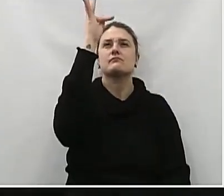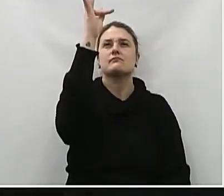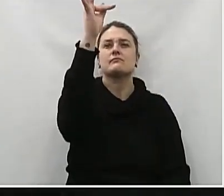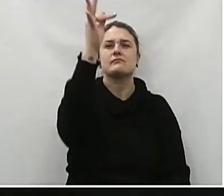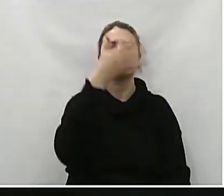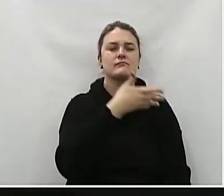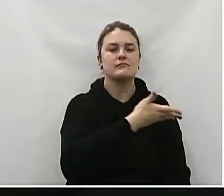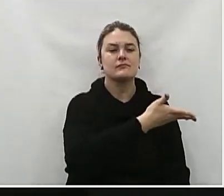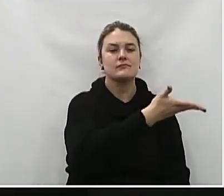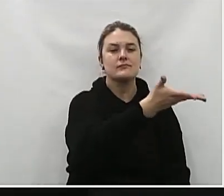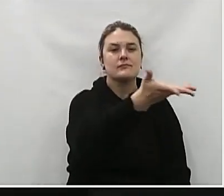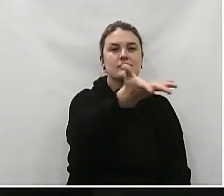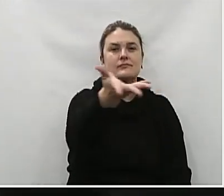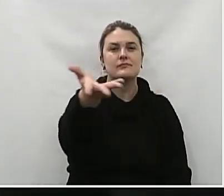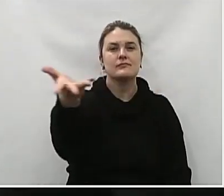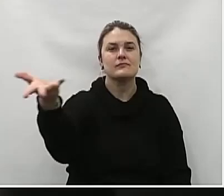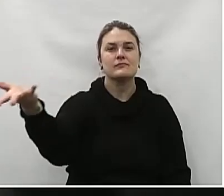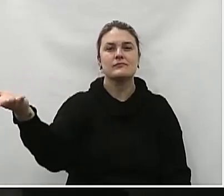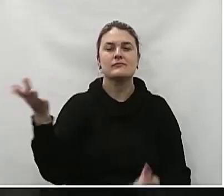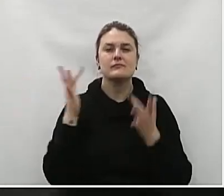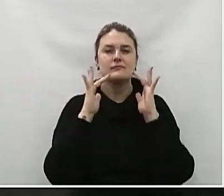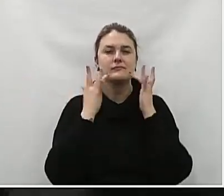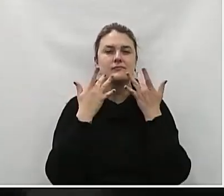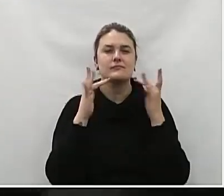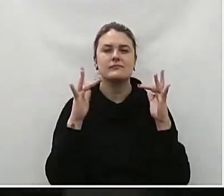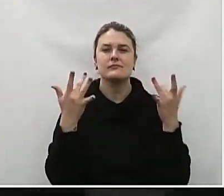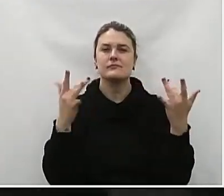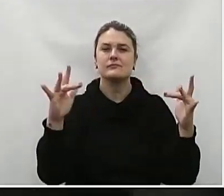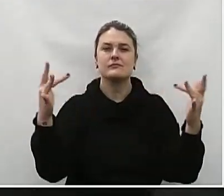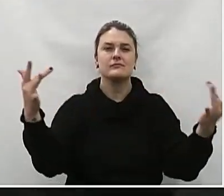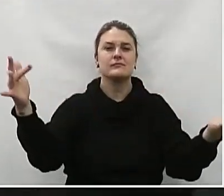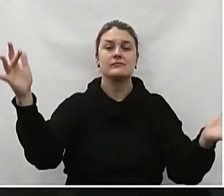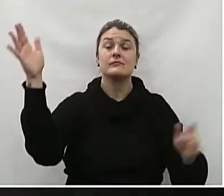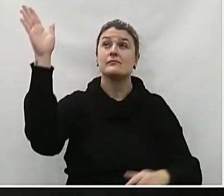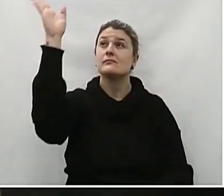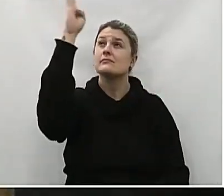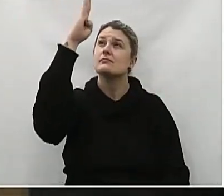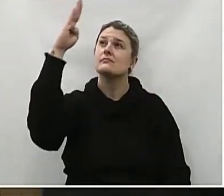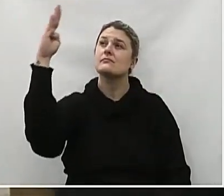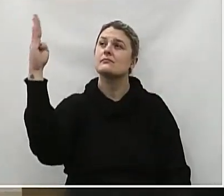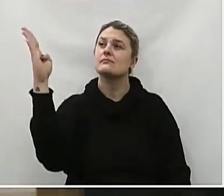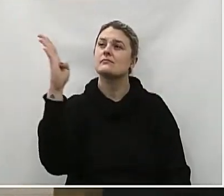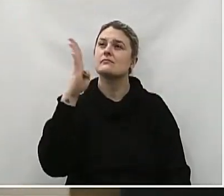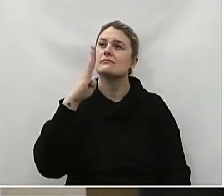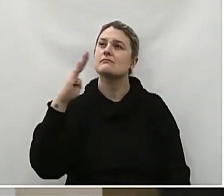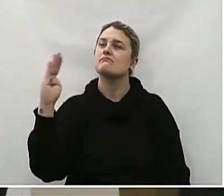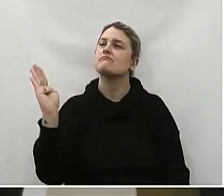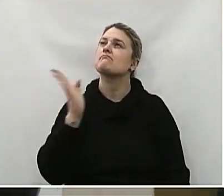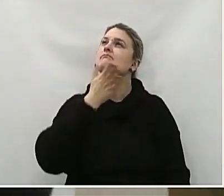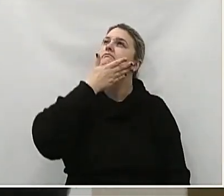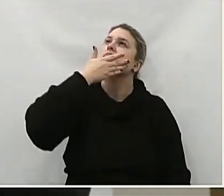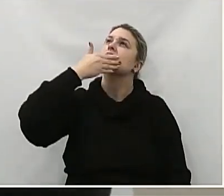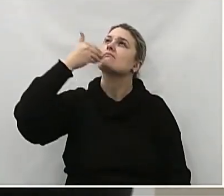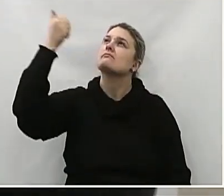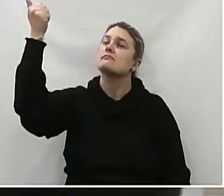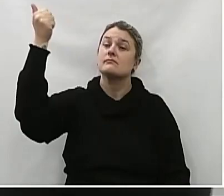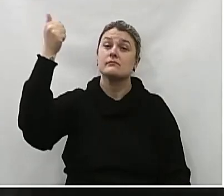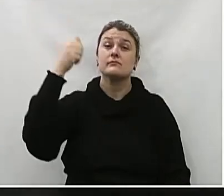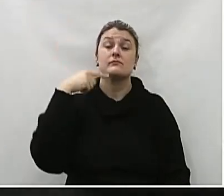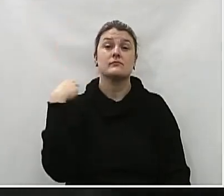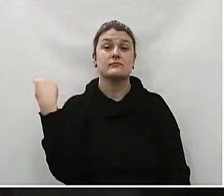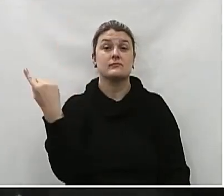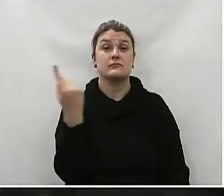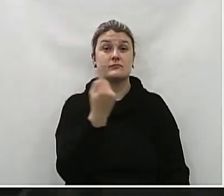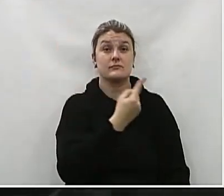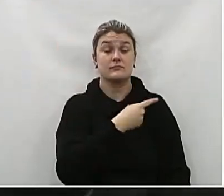colosso. E o teu futuro espera essa grandeza, terra adorada. Entre outras mil,